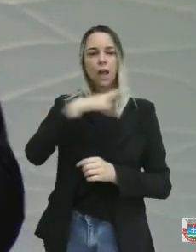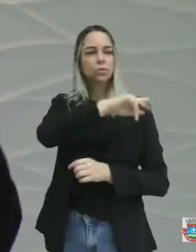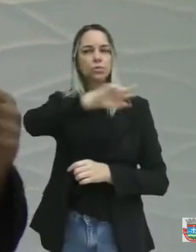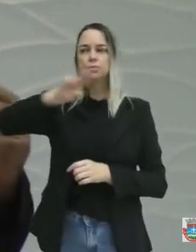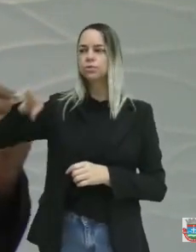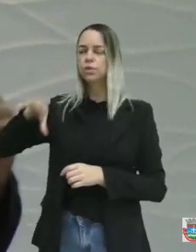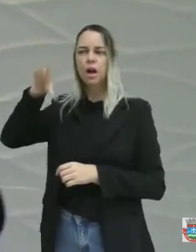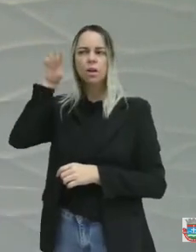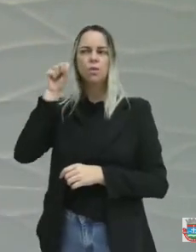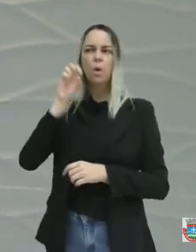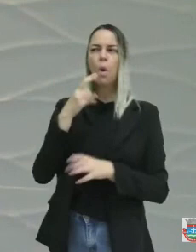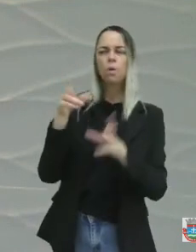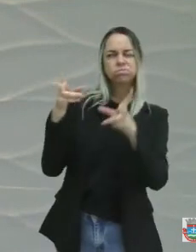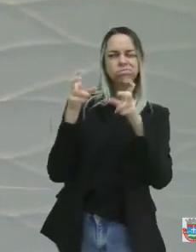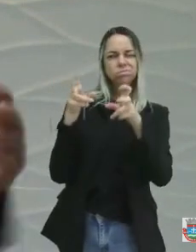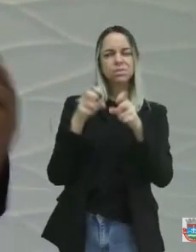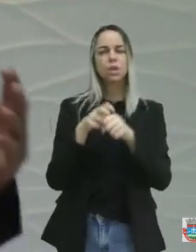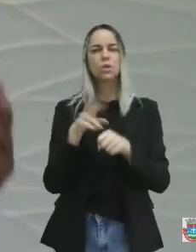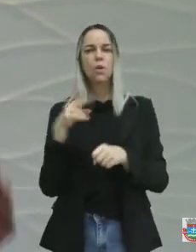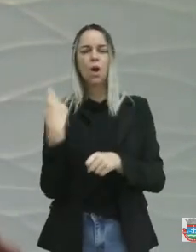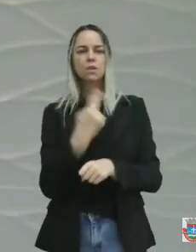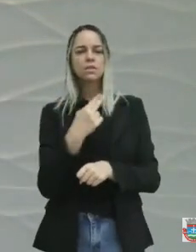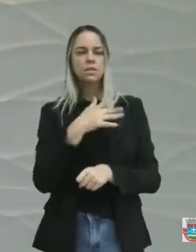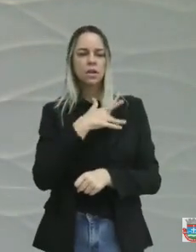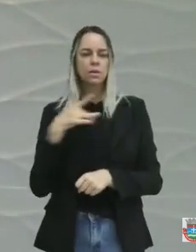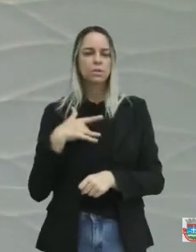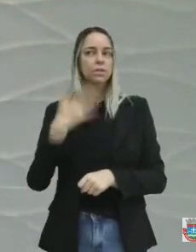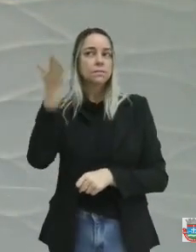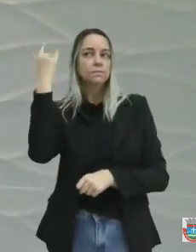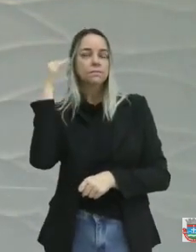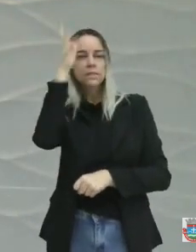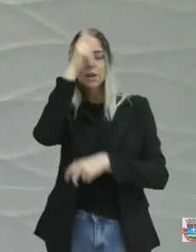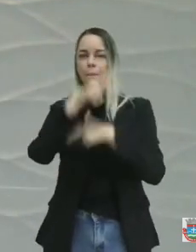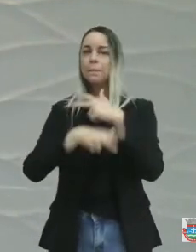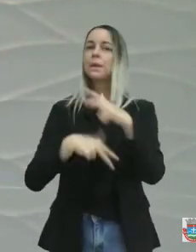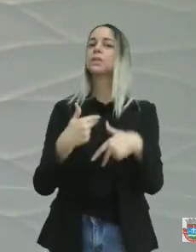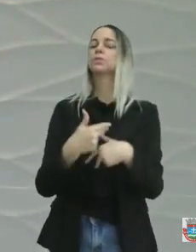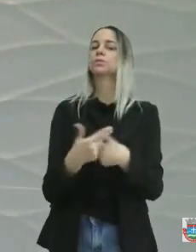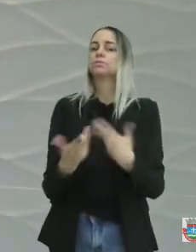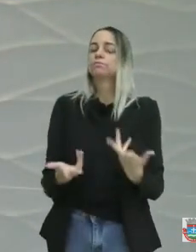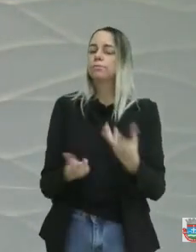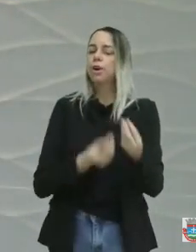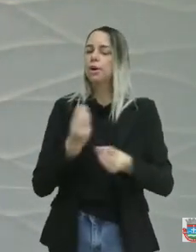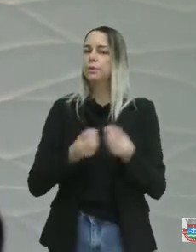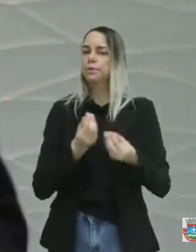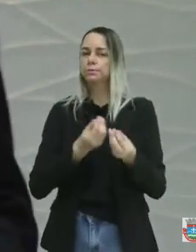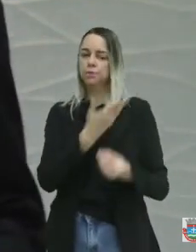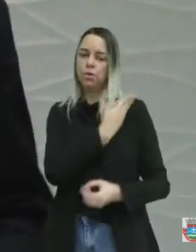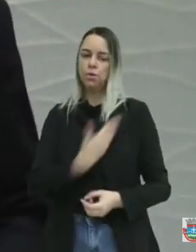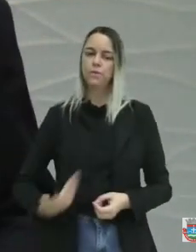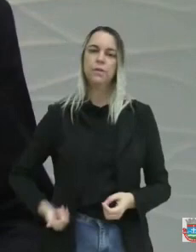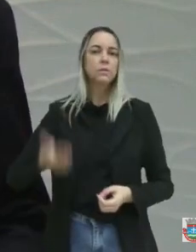nós tínhamos uma saúde em São Beto do Una, na gestão anterior,